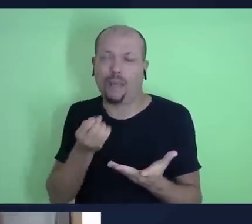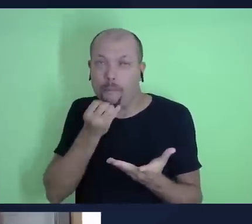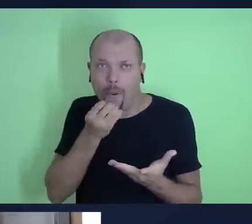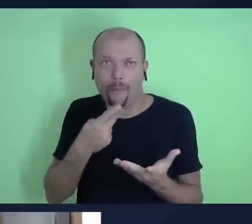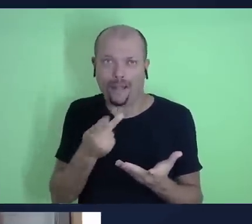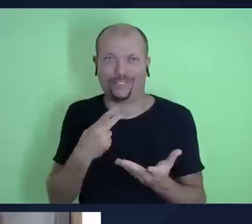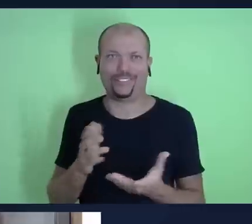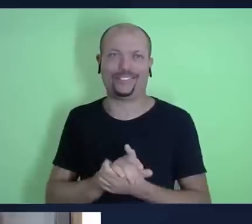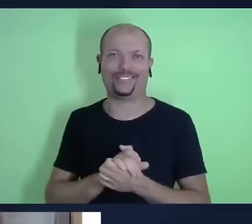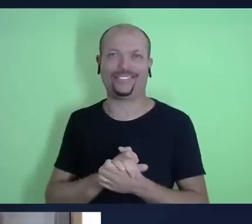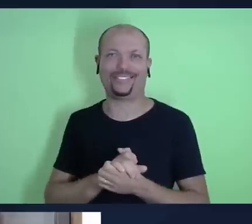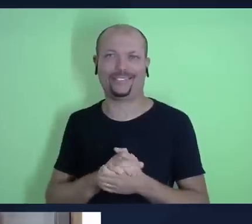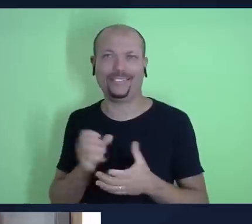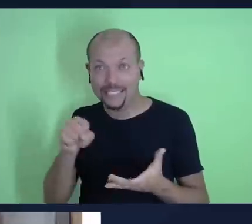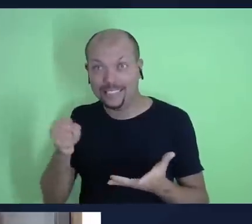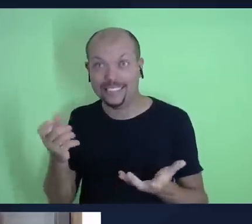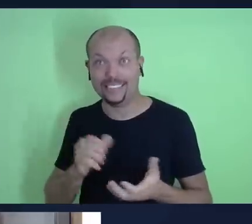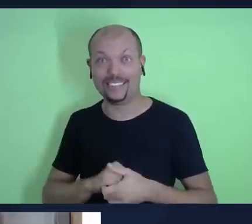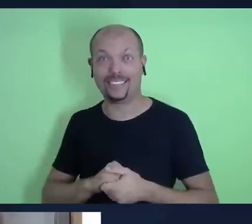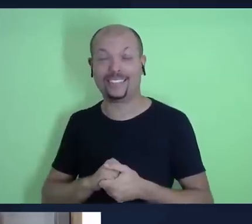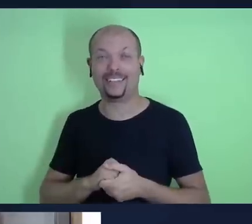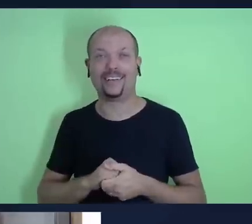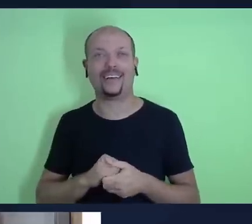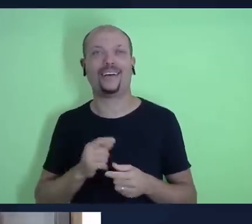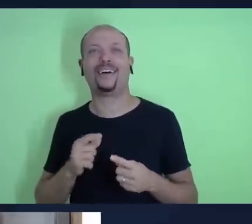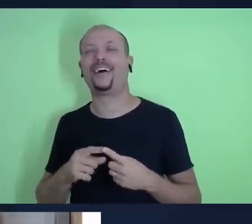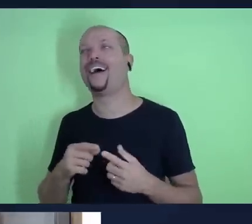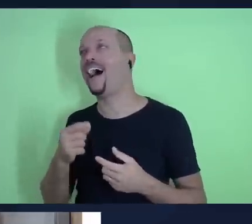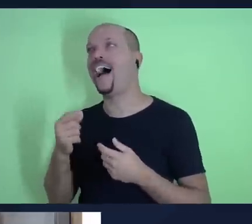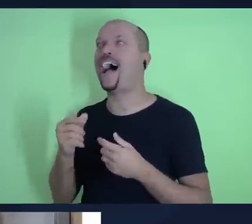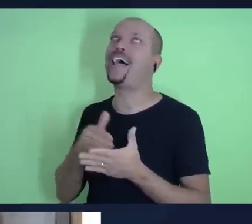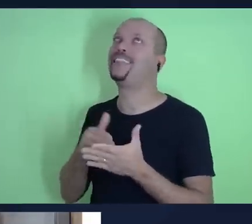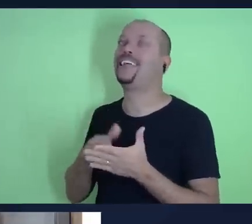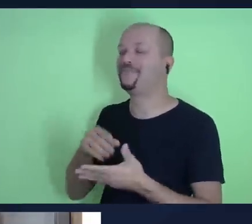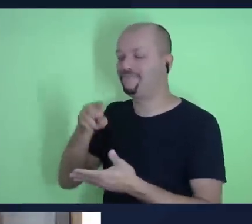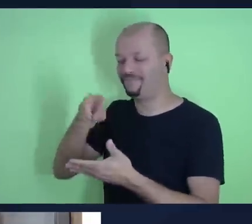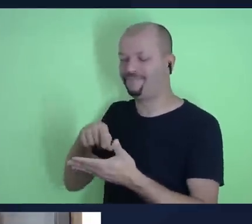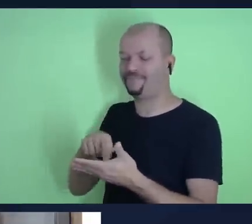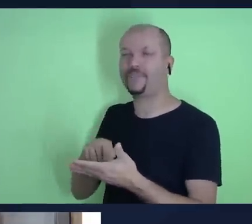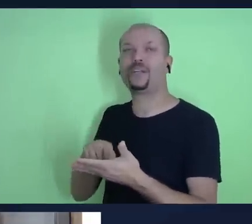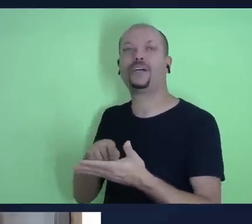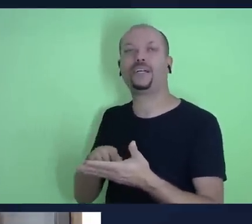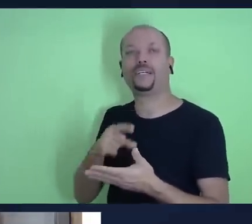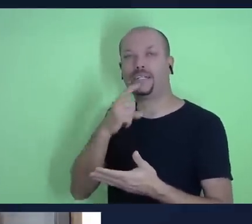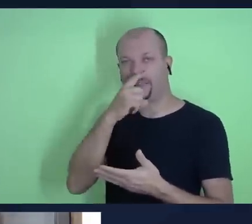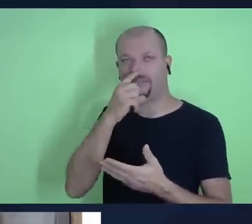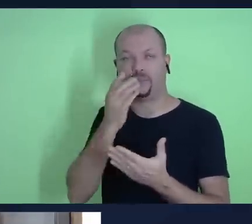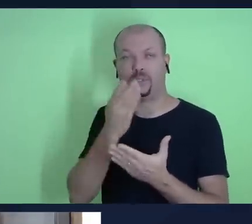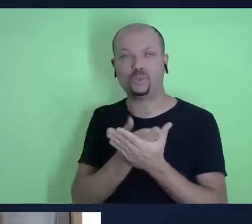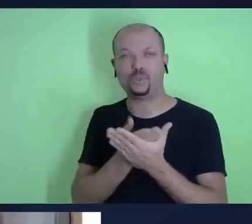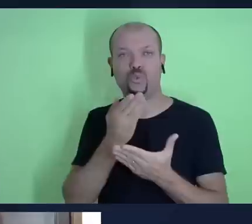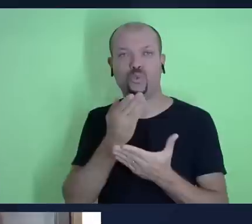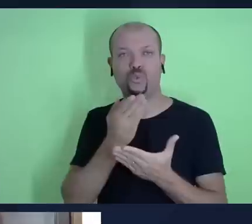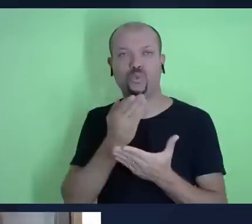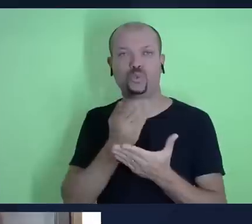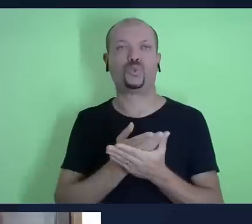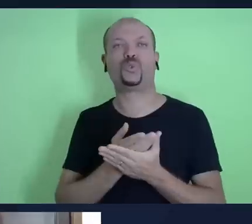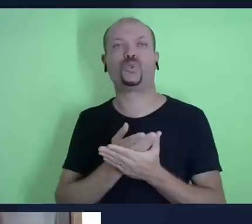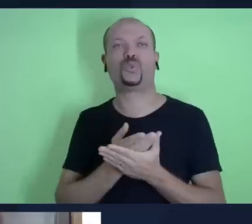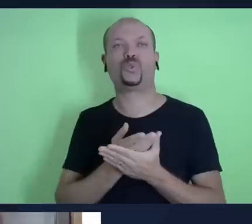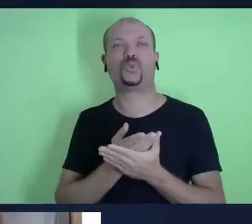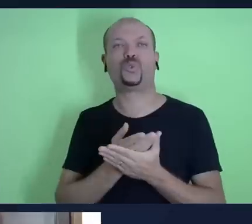nós até quando li pela primeira vez para estudar essa lição o verso de Malaquias 3.10